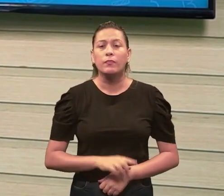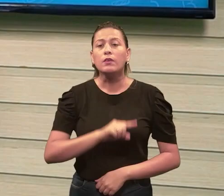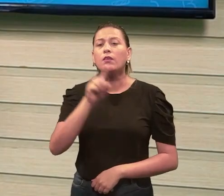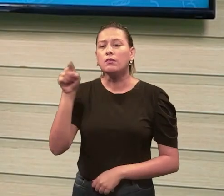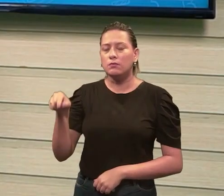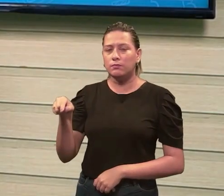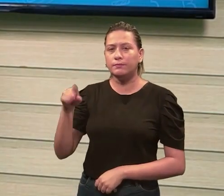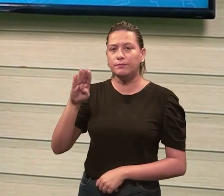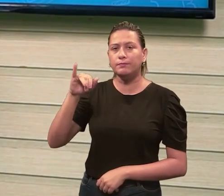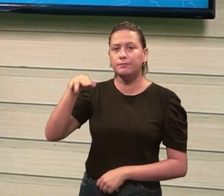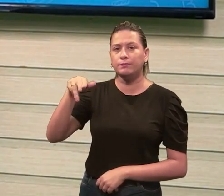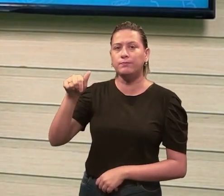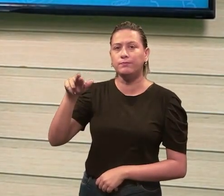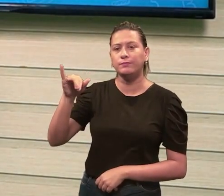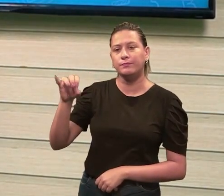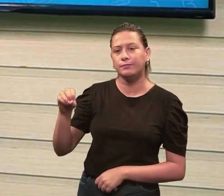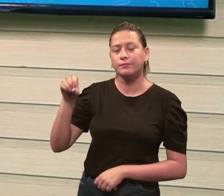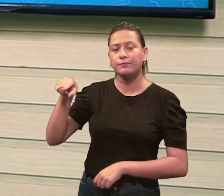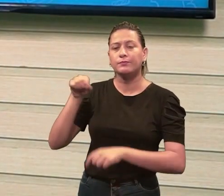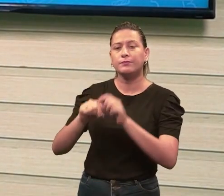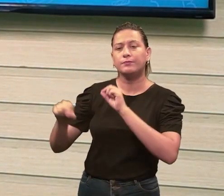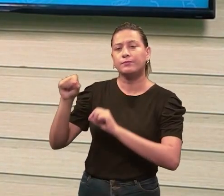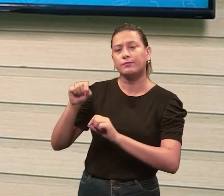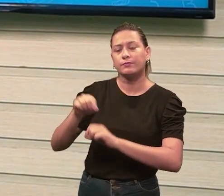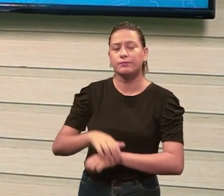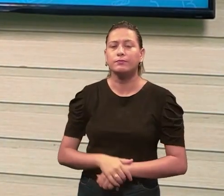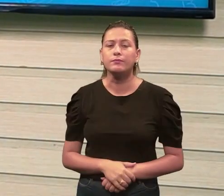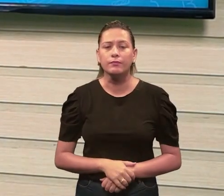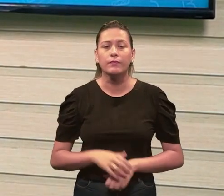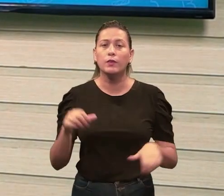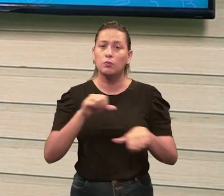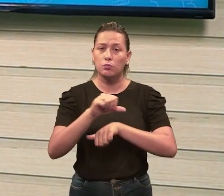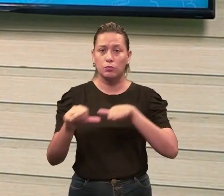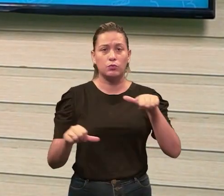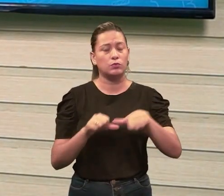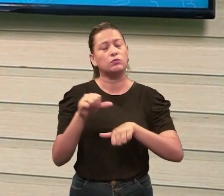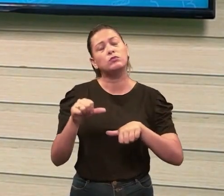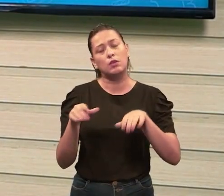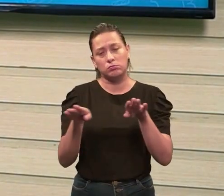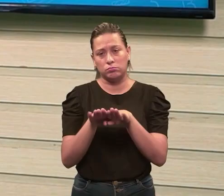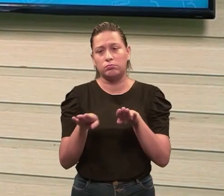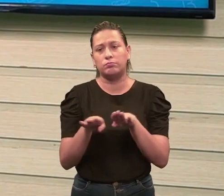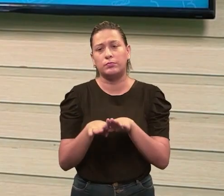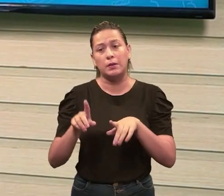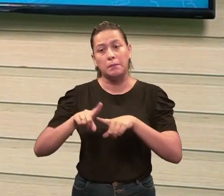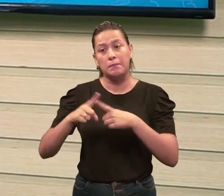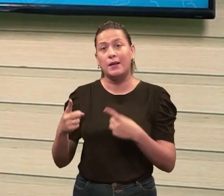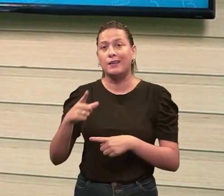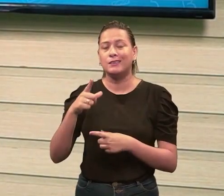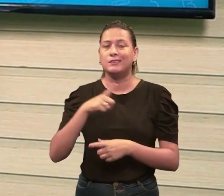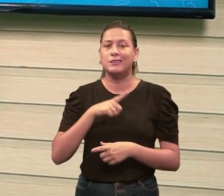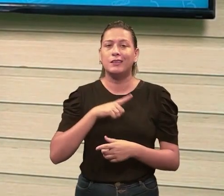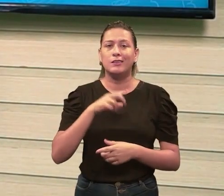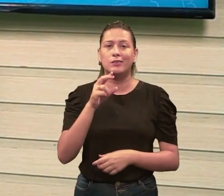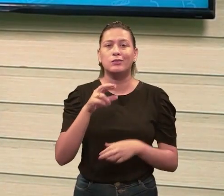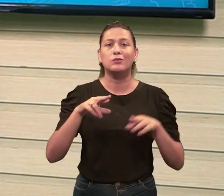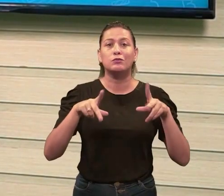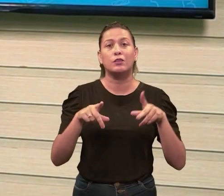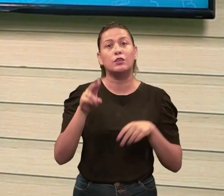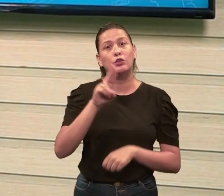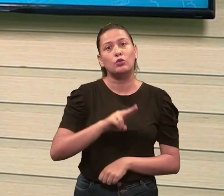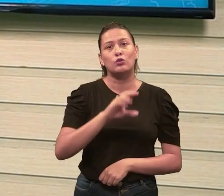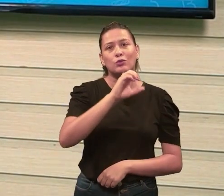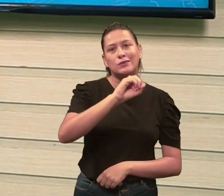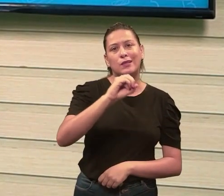no binário, nada mais é do que eu converter a mesma coisa. Só que aqui eu tenho uma certa diferença, eu só uso que